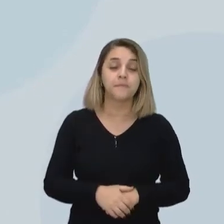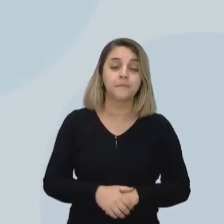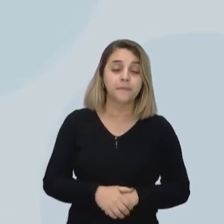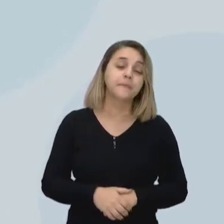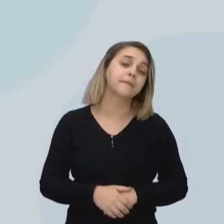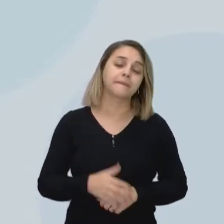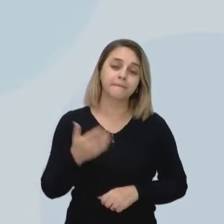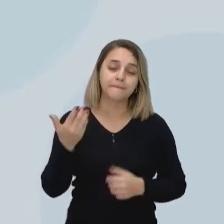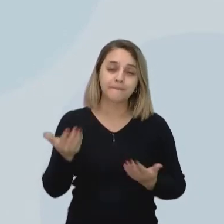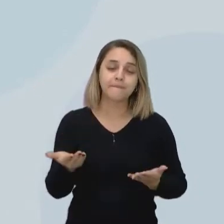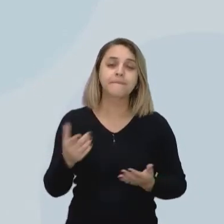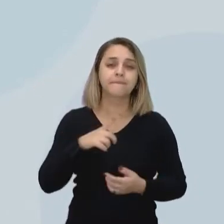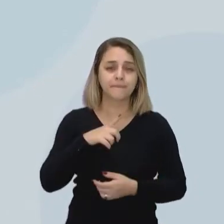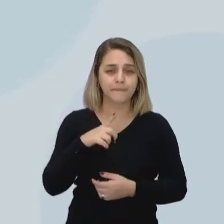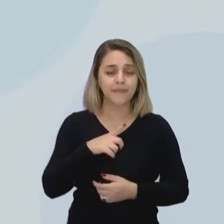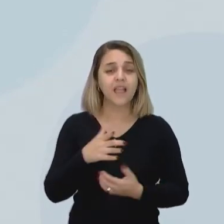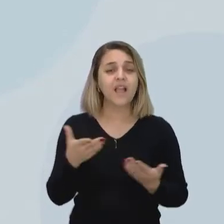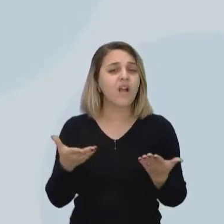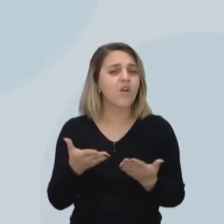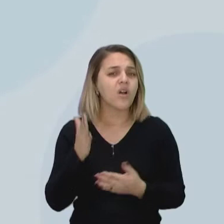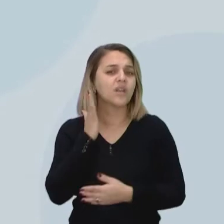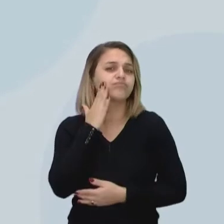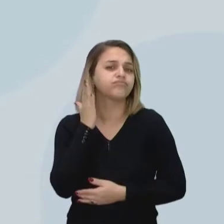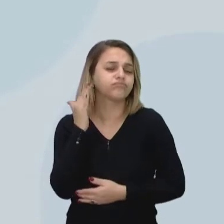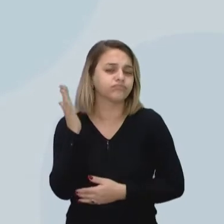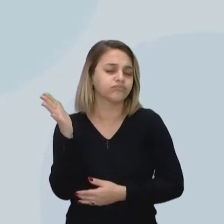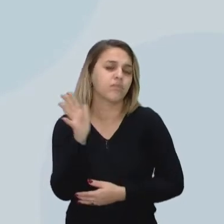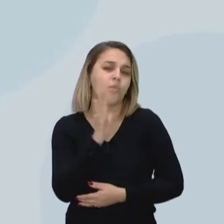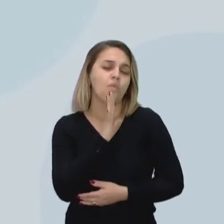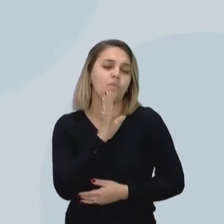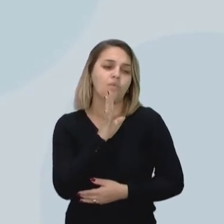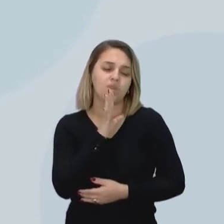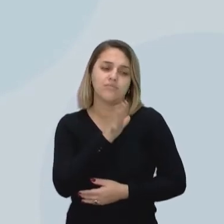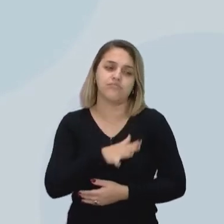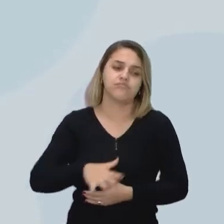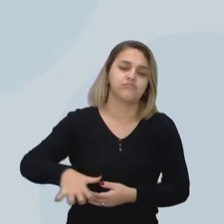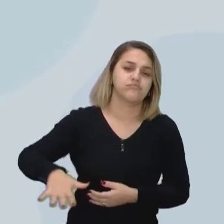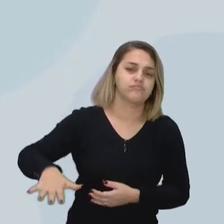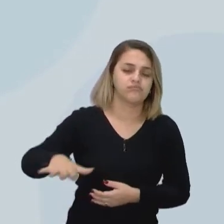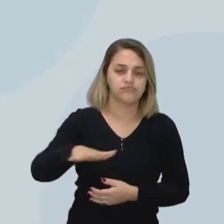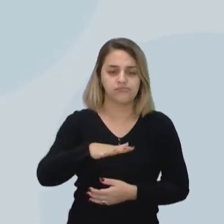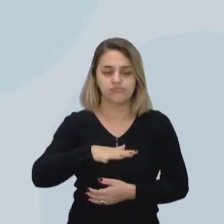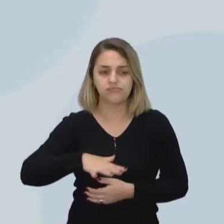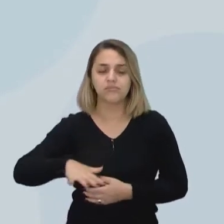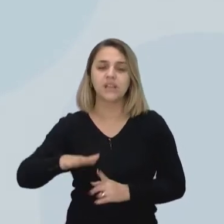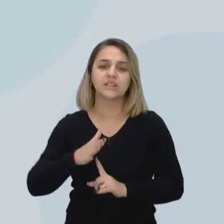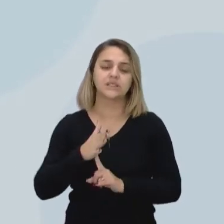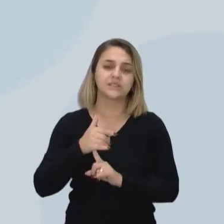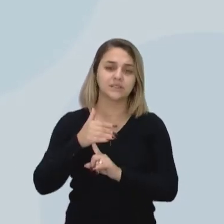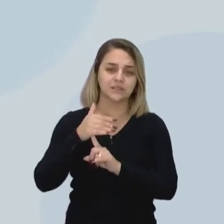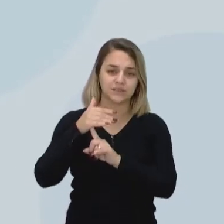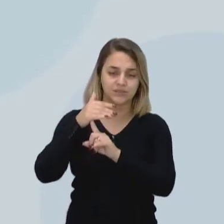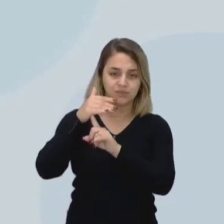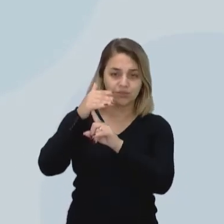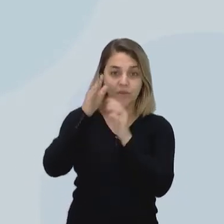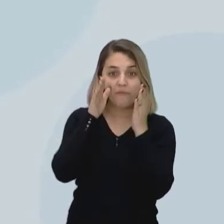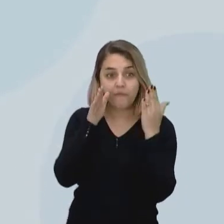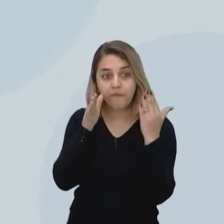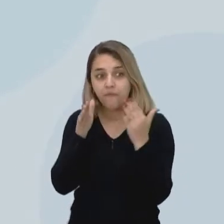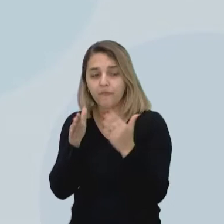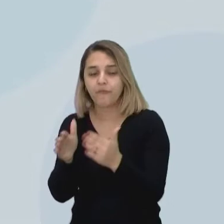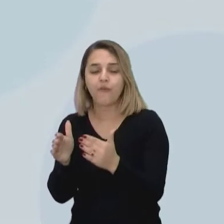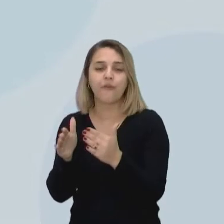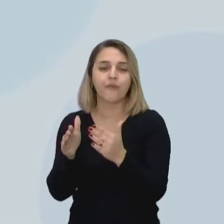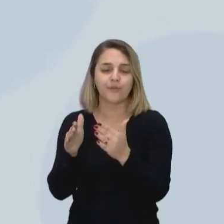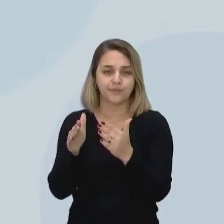até certo ponto, popularizado, né? Essa tecnologia que está voltada aí para...